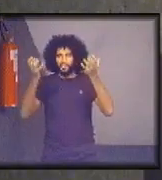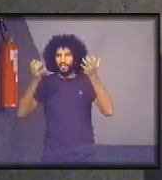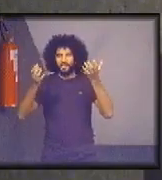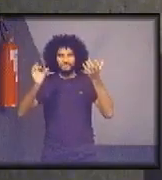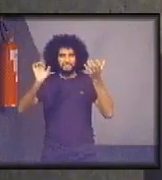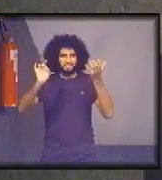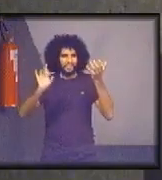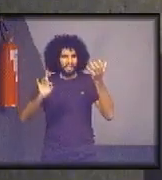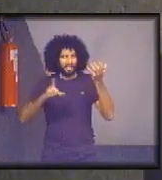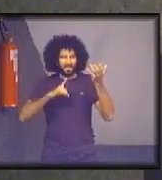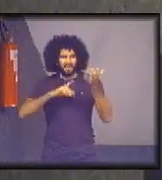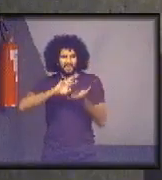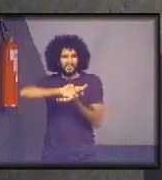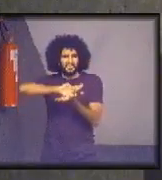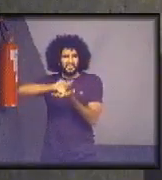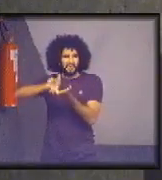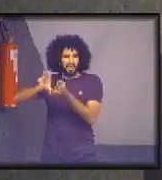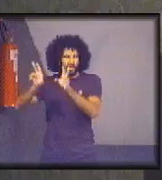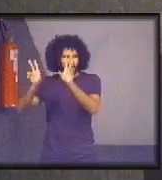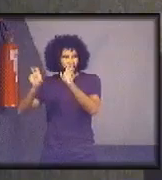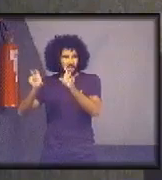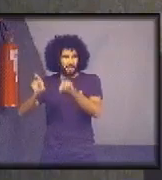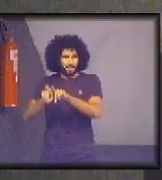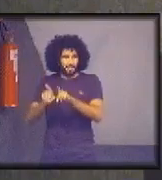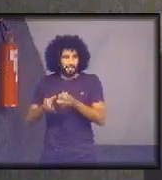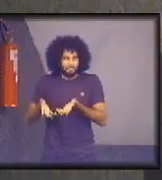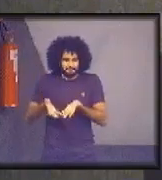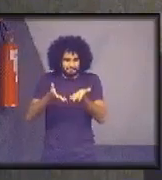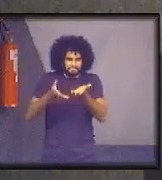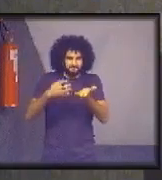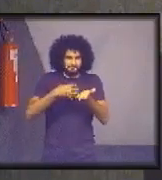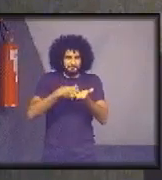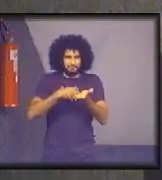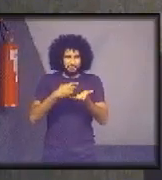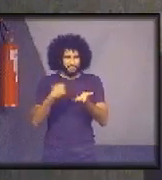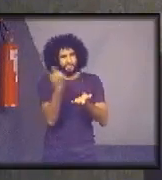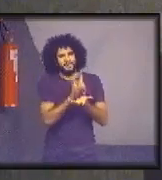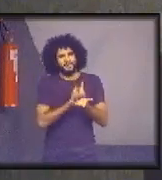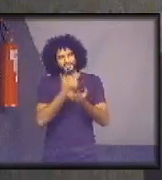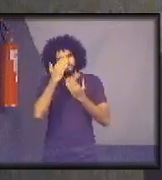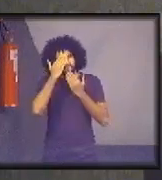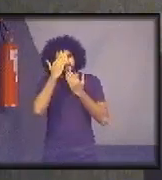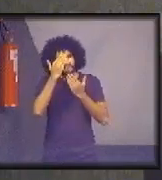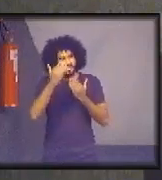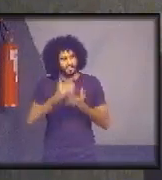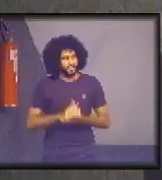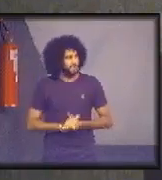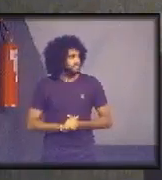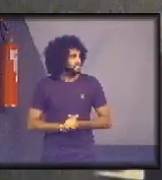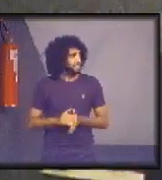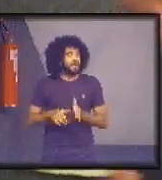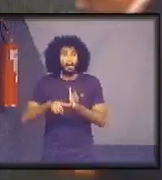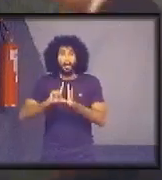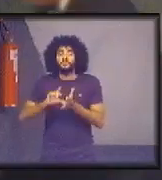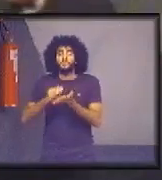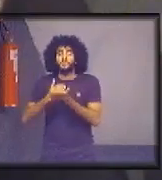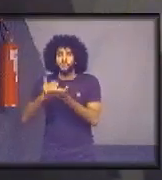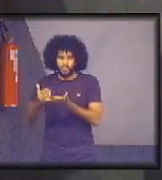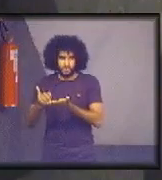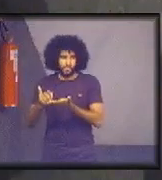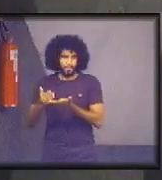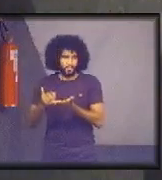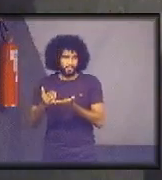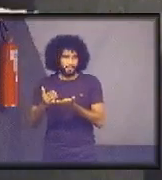rico de conteúdo e que sempre é muito empolgante e inspirador para todos nós. Muito obrigada. Antes de a gente começar o